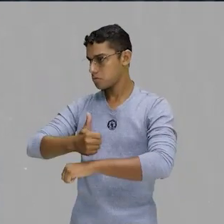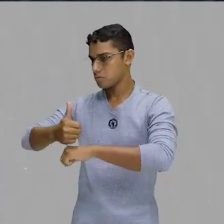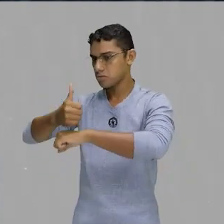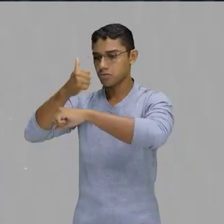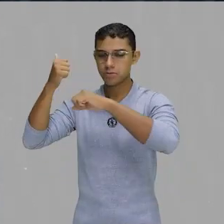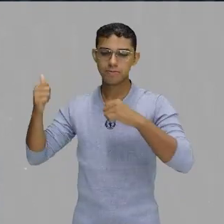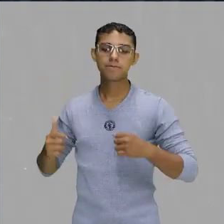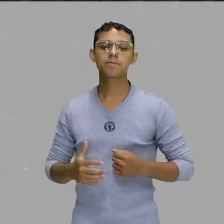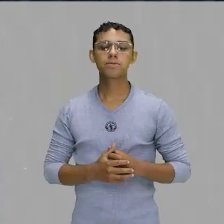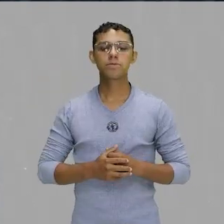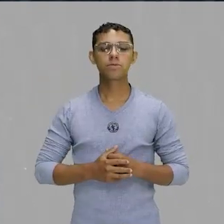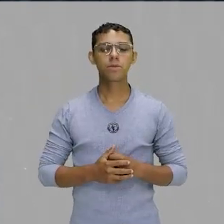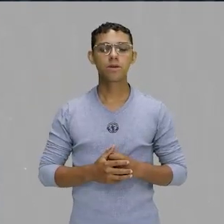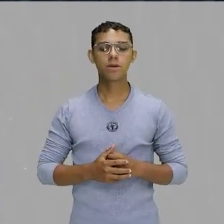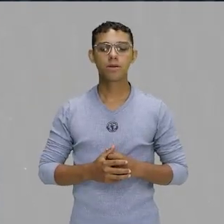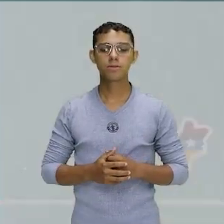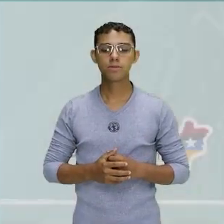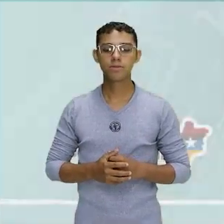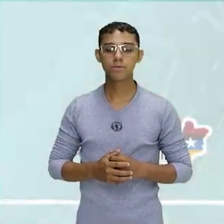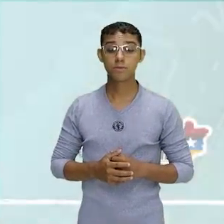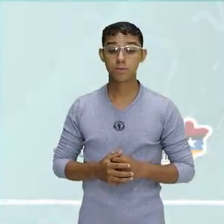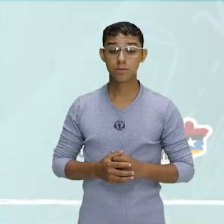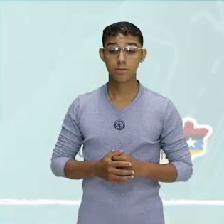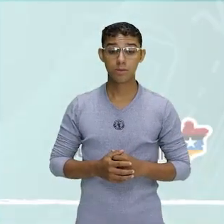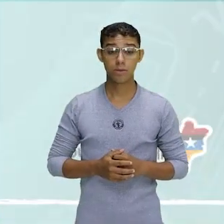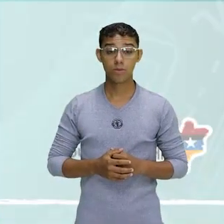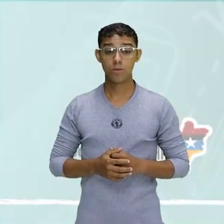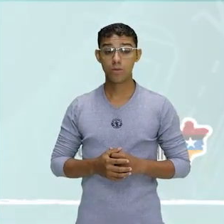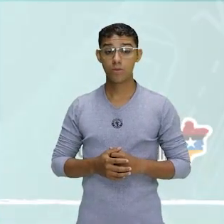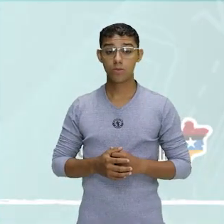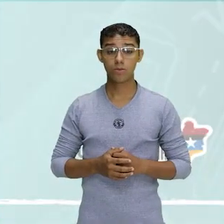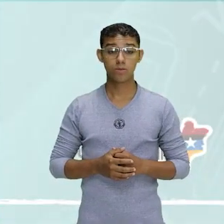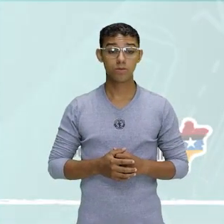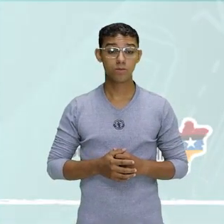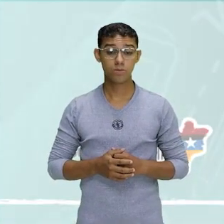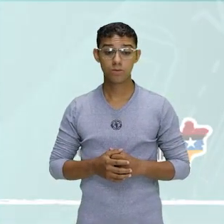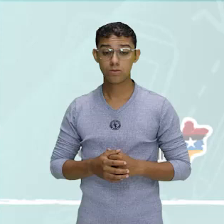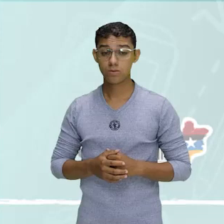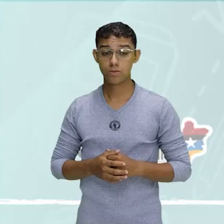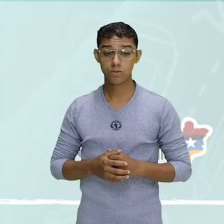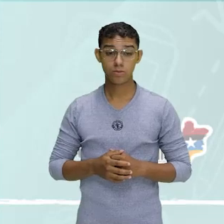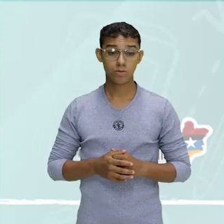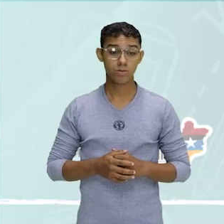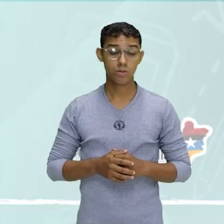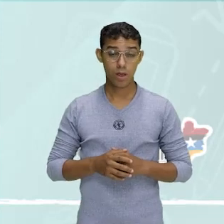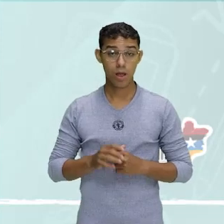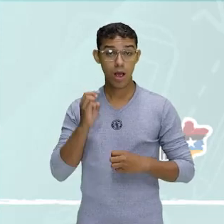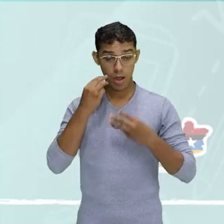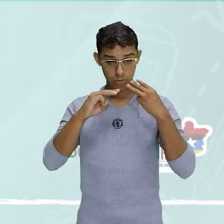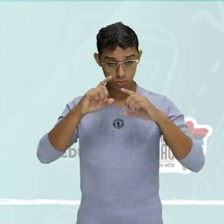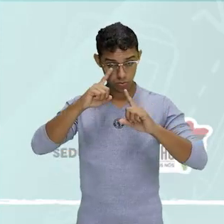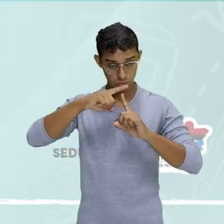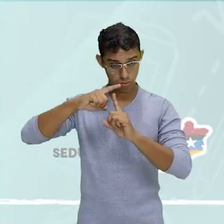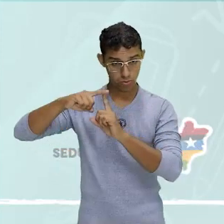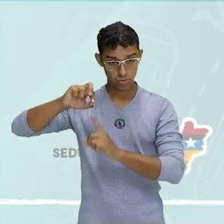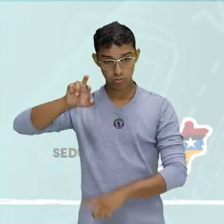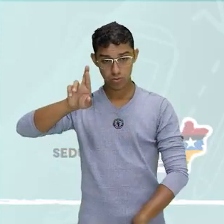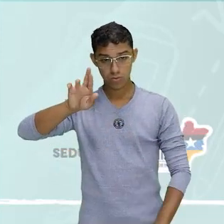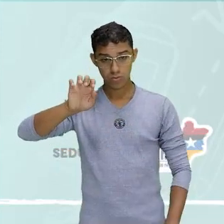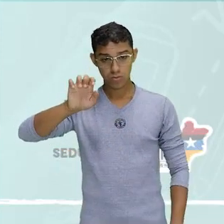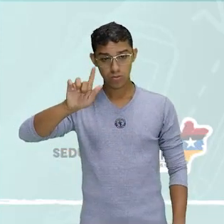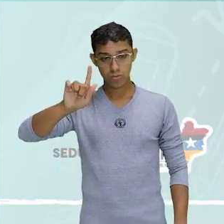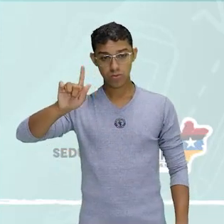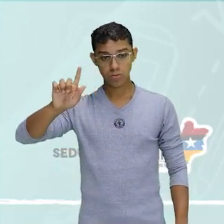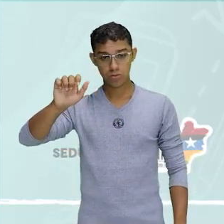Vamos lá. Então, o reggaeton, ele dá seus primeiros passos como